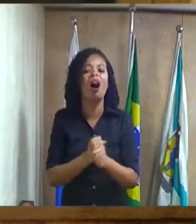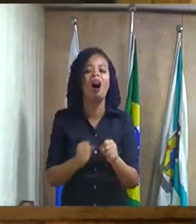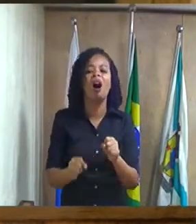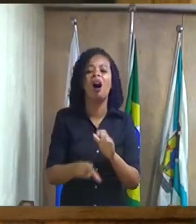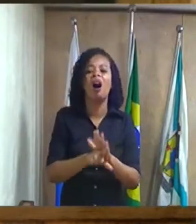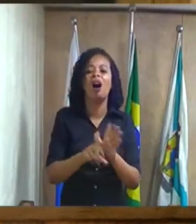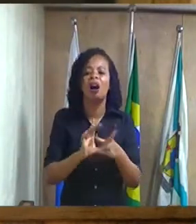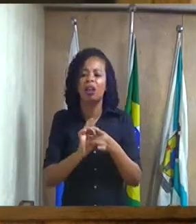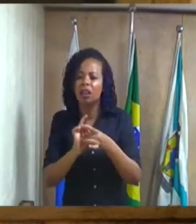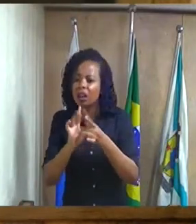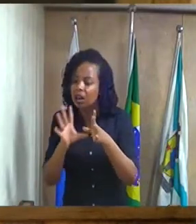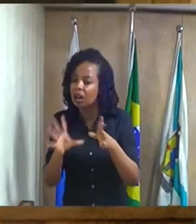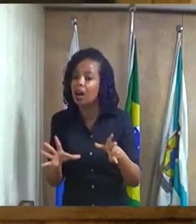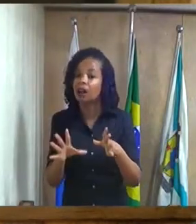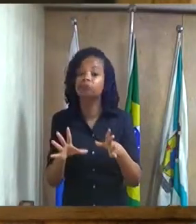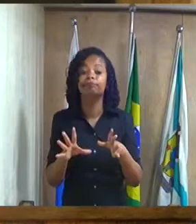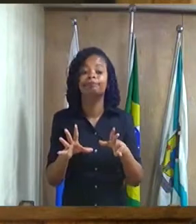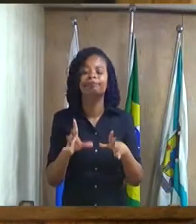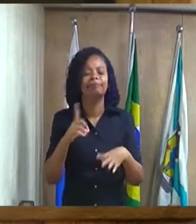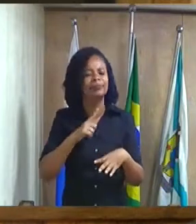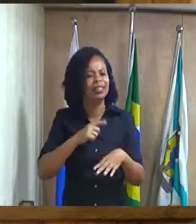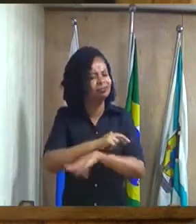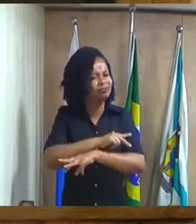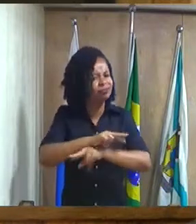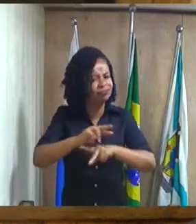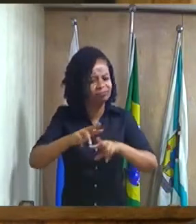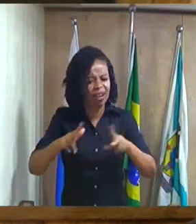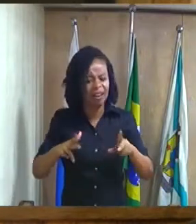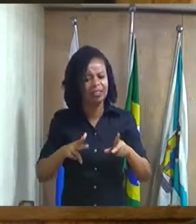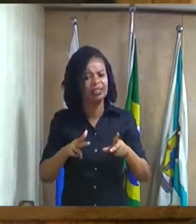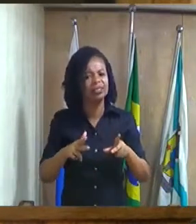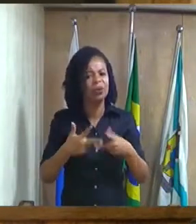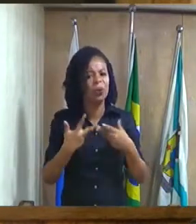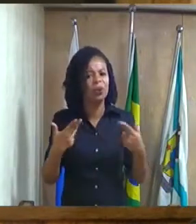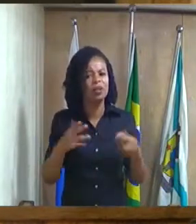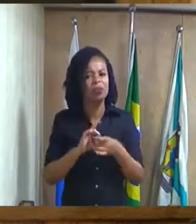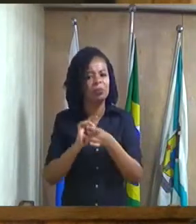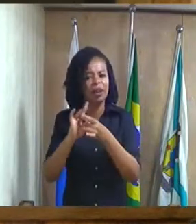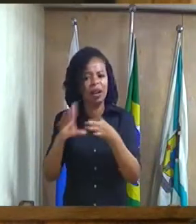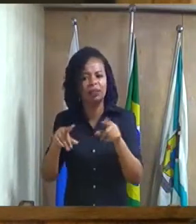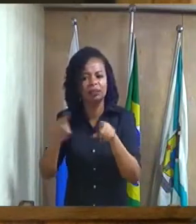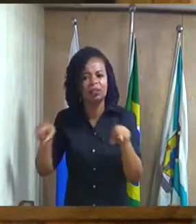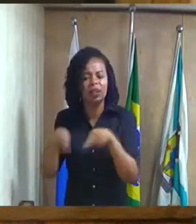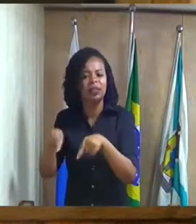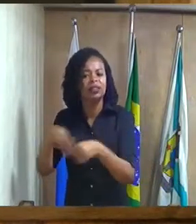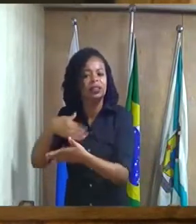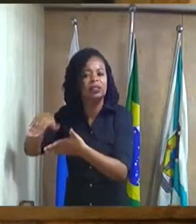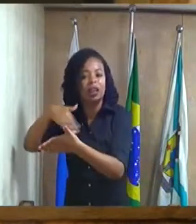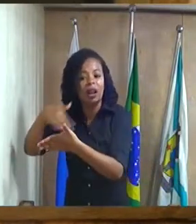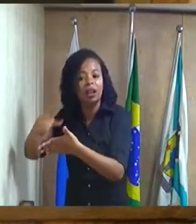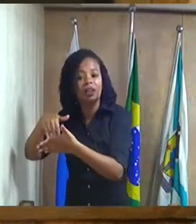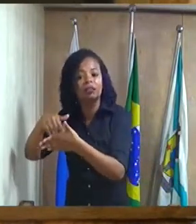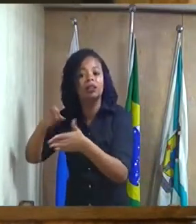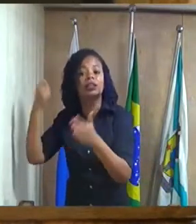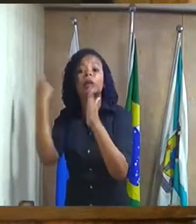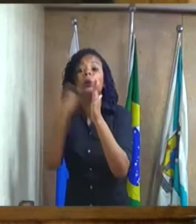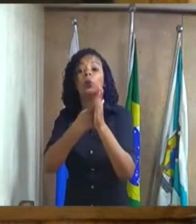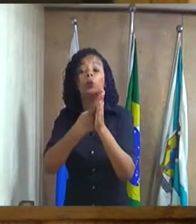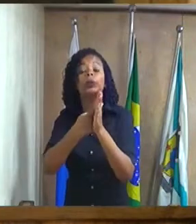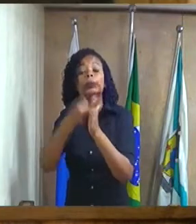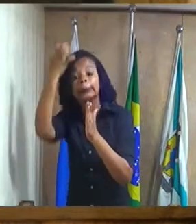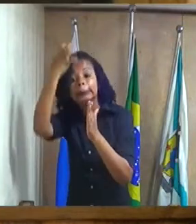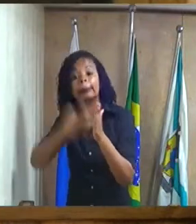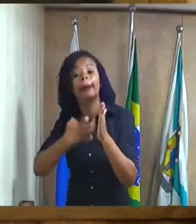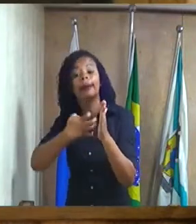verdade tem várias coisas sendo liberadas naquela secretaria e uma denúncia muito séria uma denúncia